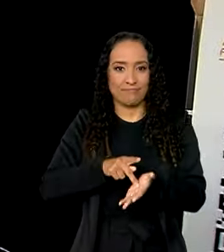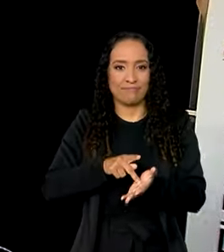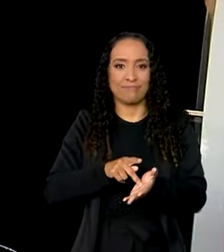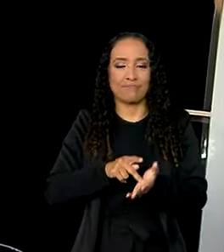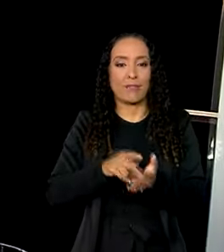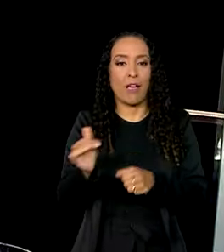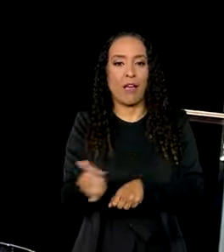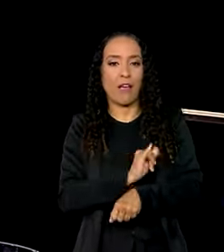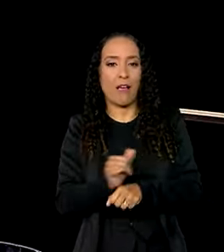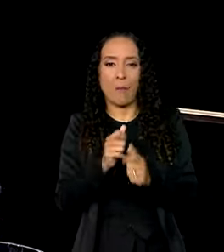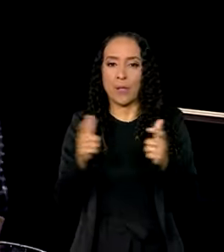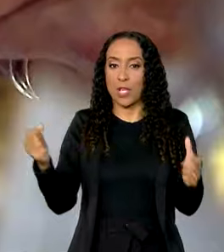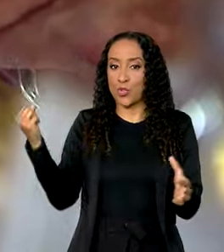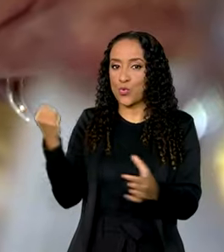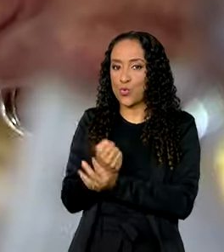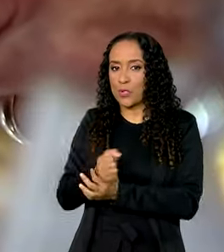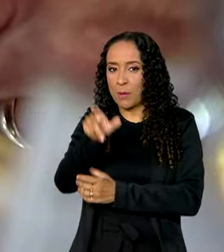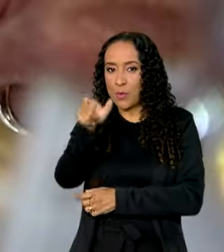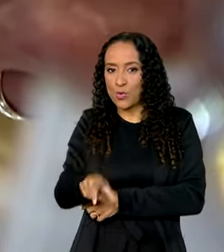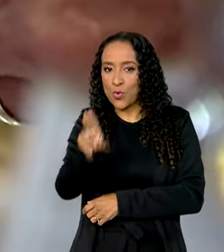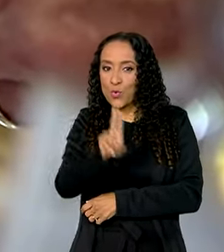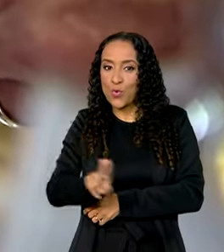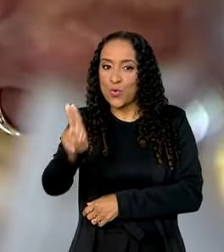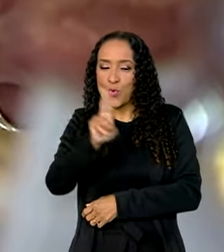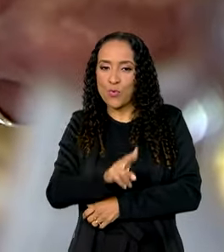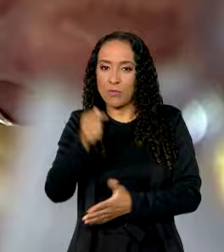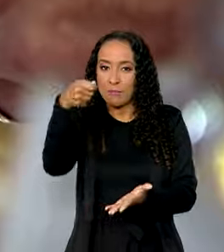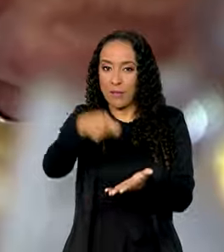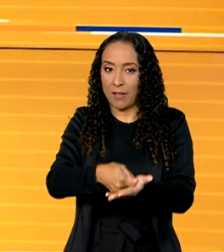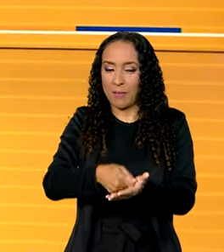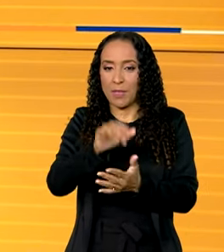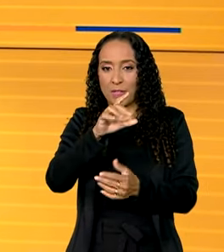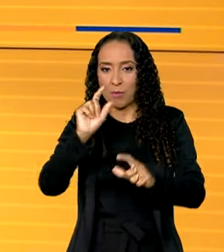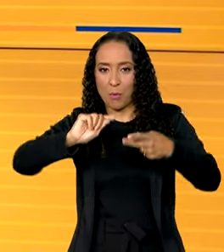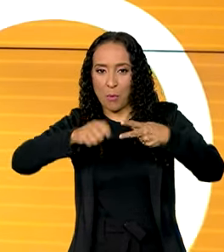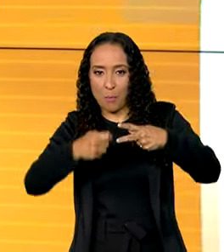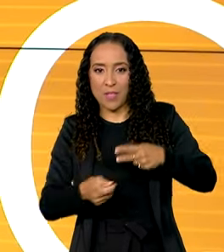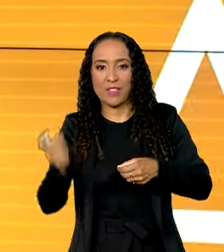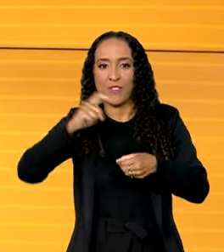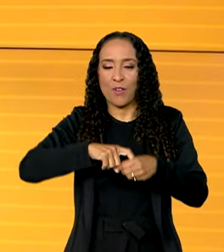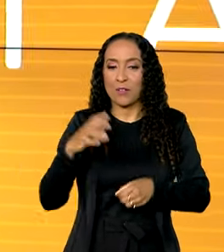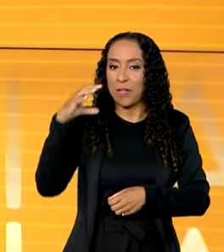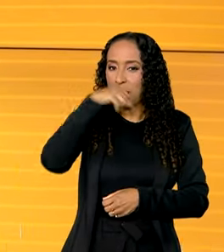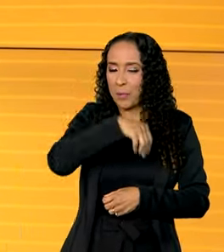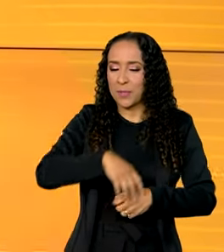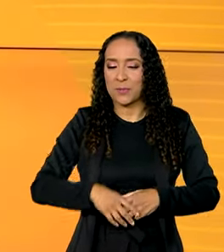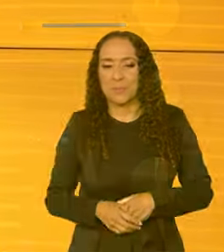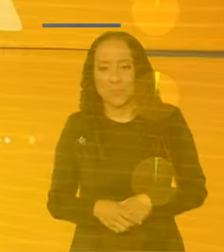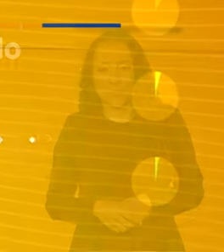As medidas vão aumentar a segurança para quem usa esse meio de pagamento. A gente volta já já.